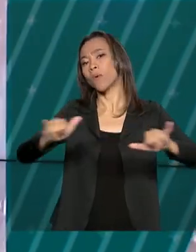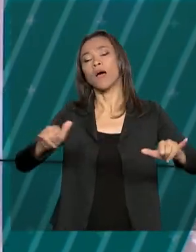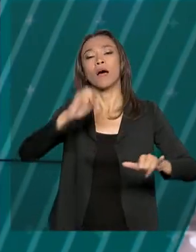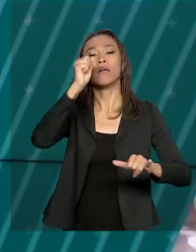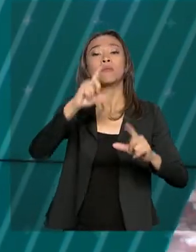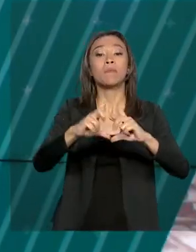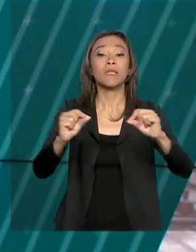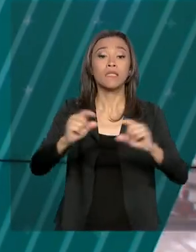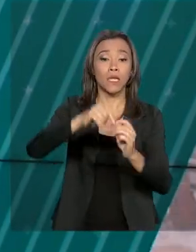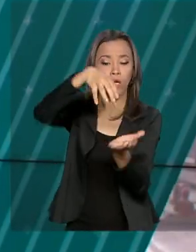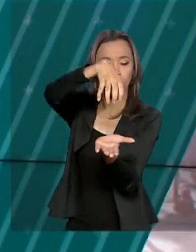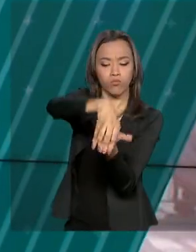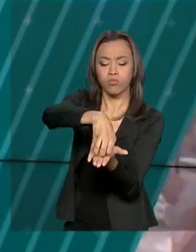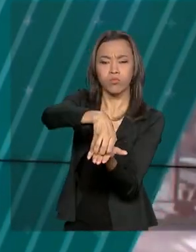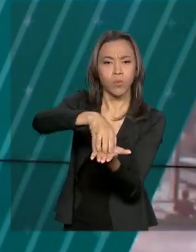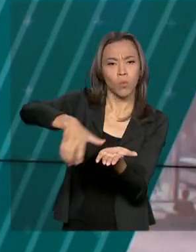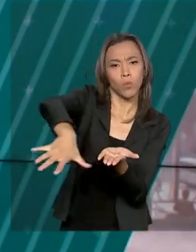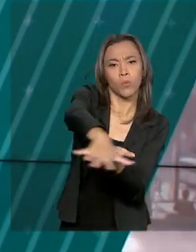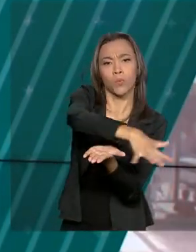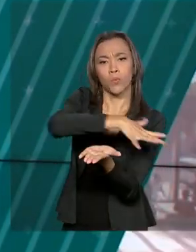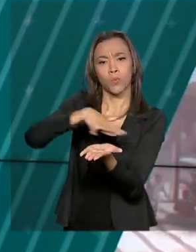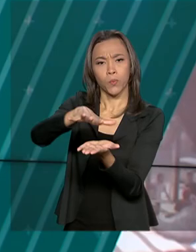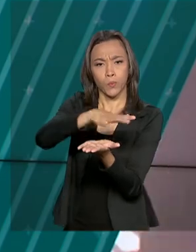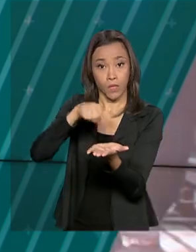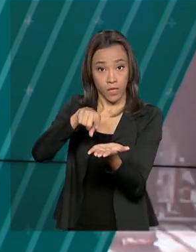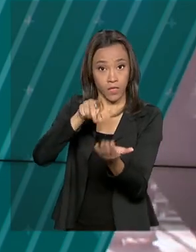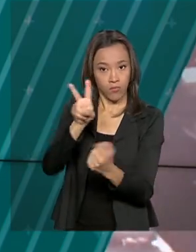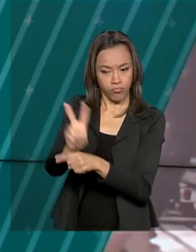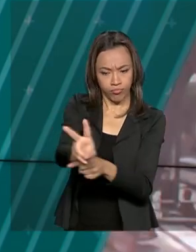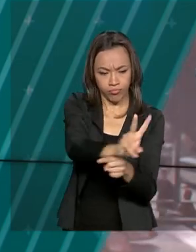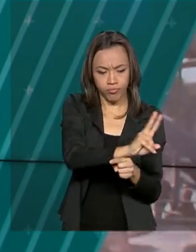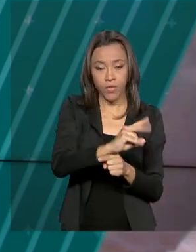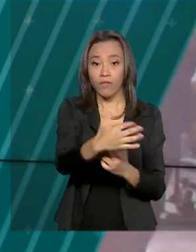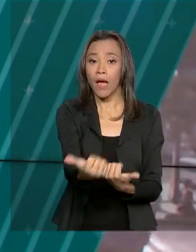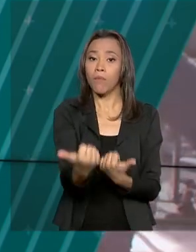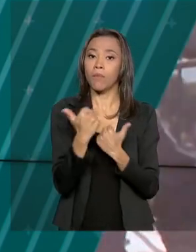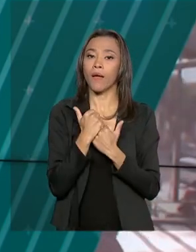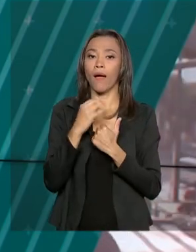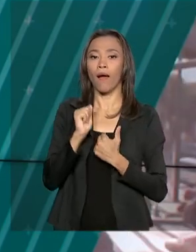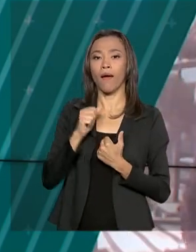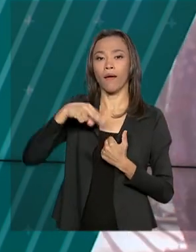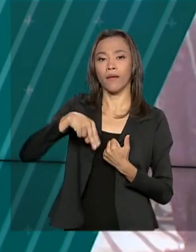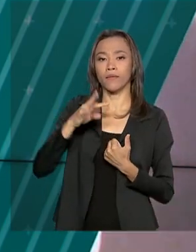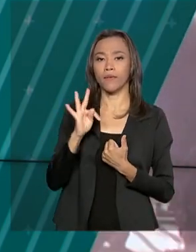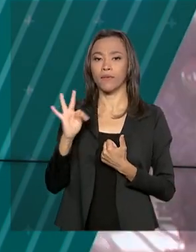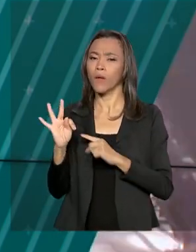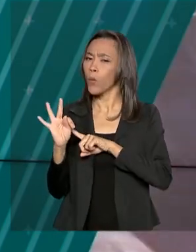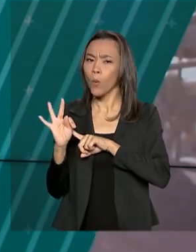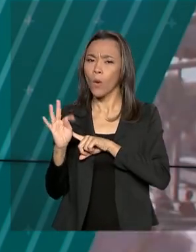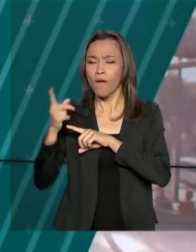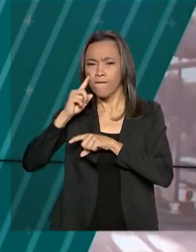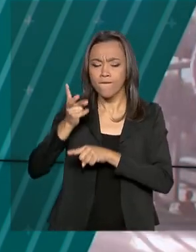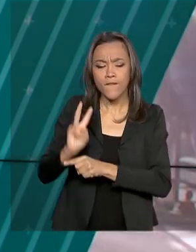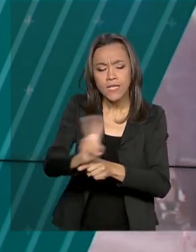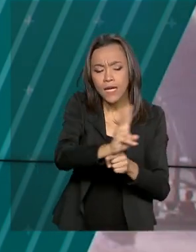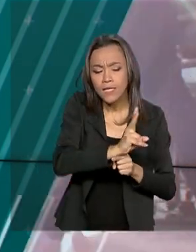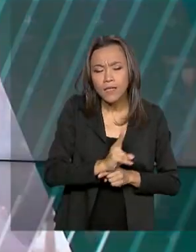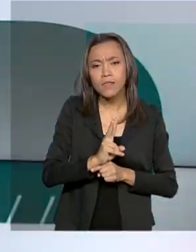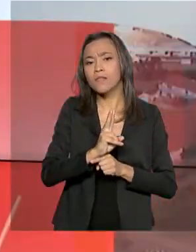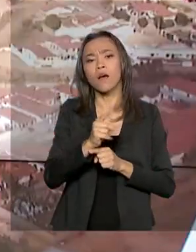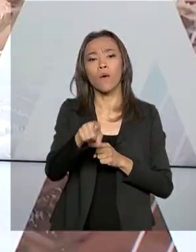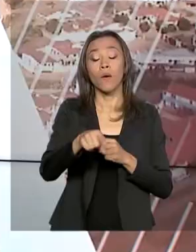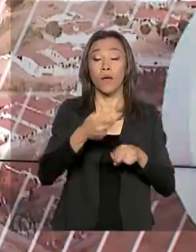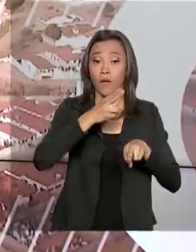centro automatizado que vai ajudar a NTT, a Agência Nacional de Transportes Terrestres, na fiscalização dos serviços prestados